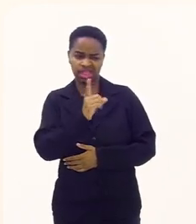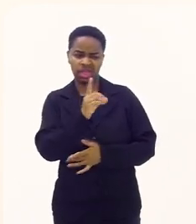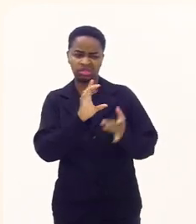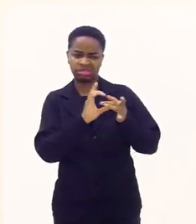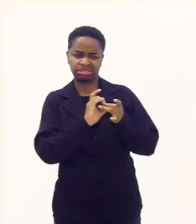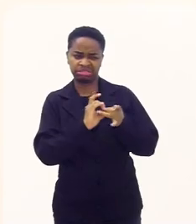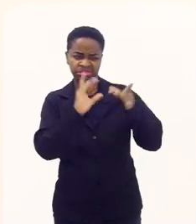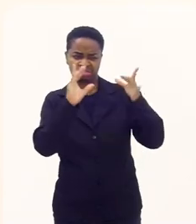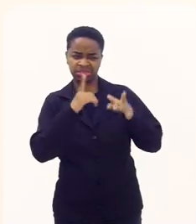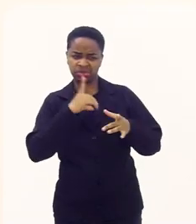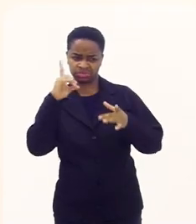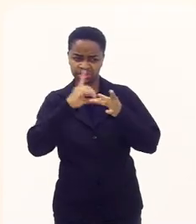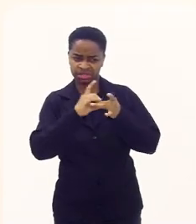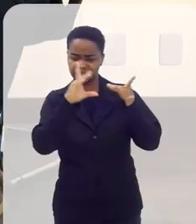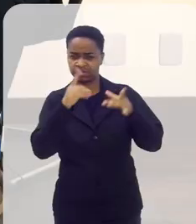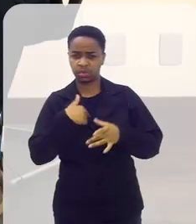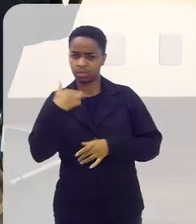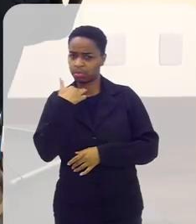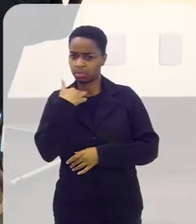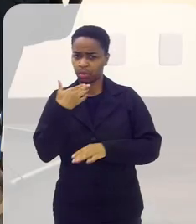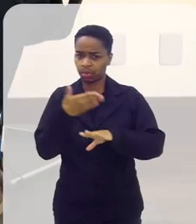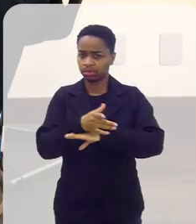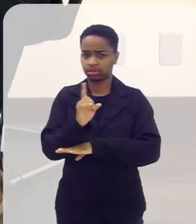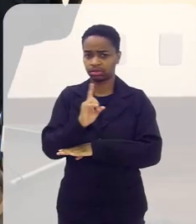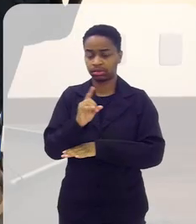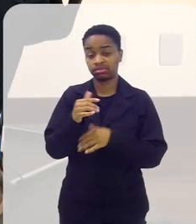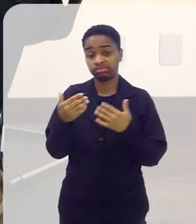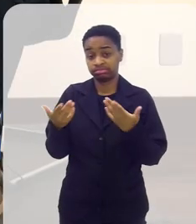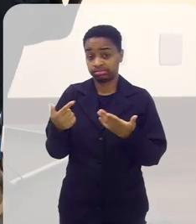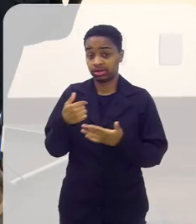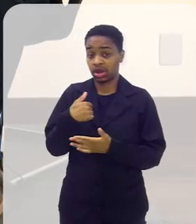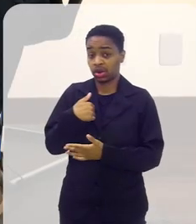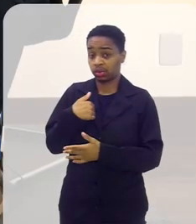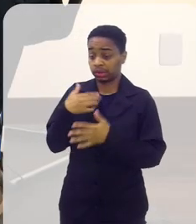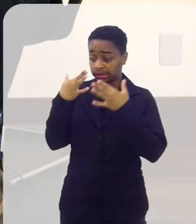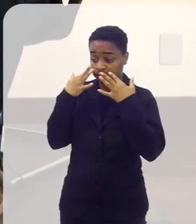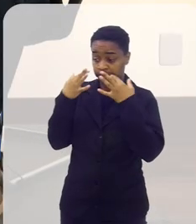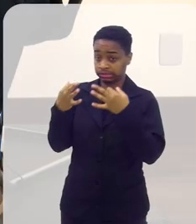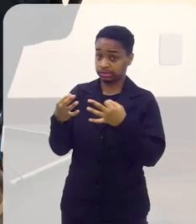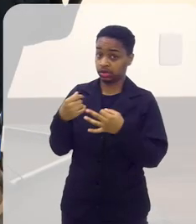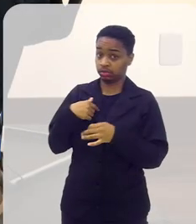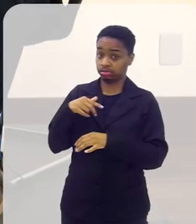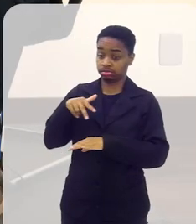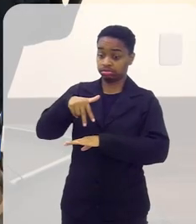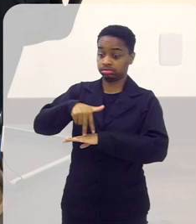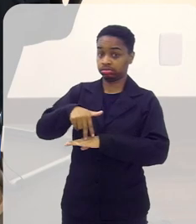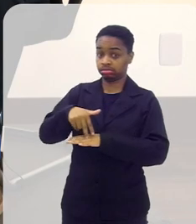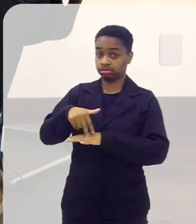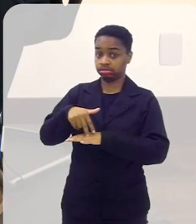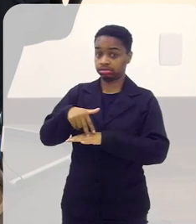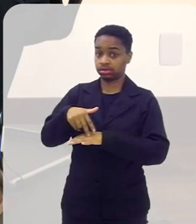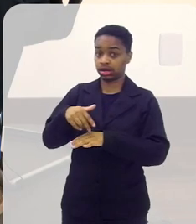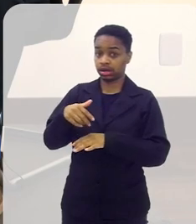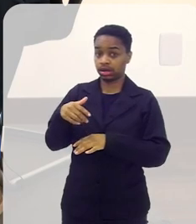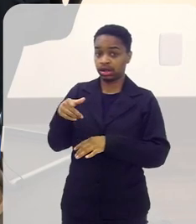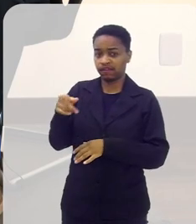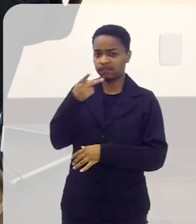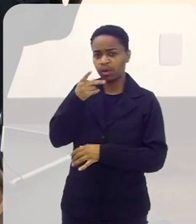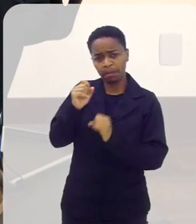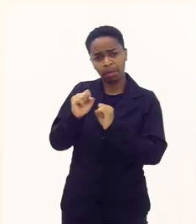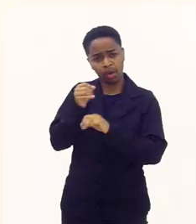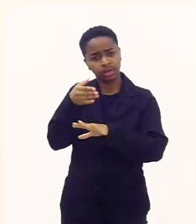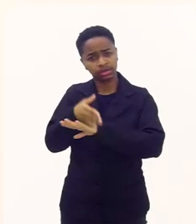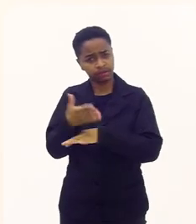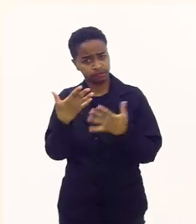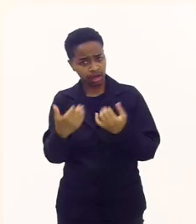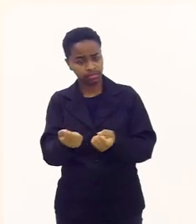pode entrar ela Deus me livre posso não aí eu já parei ali né falei vai ter problema aí